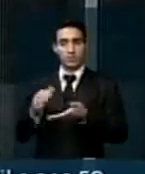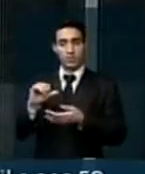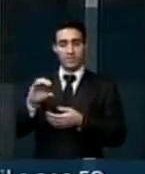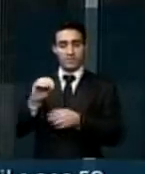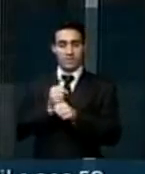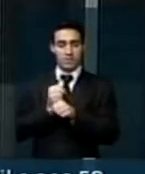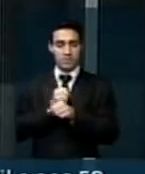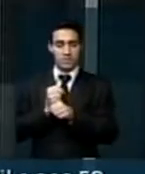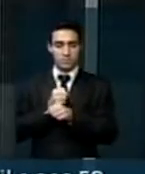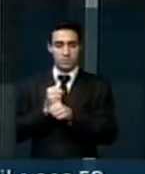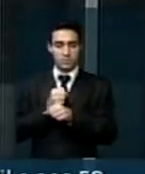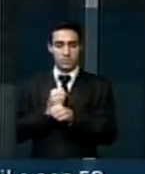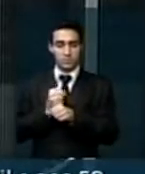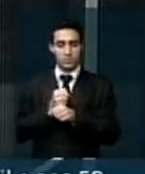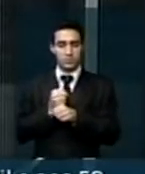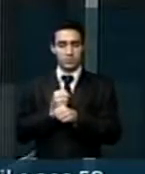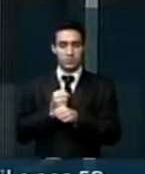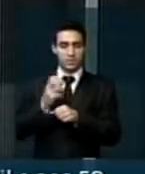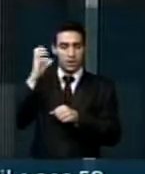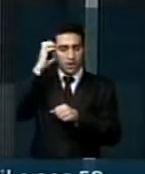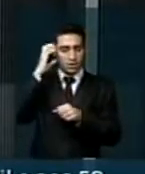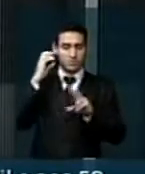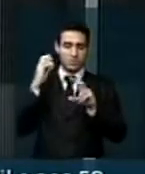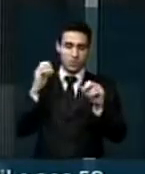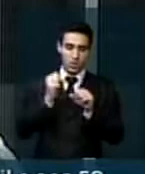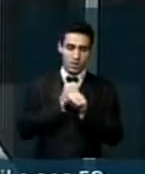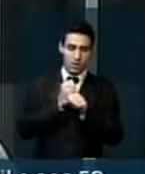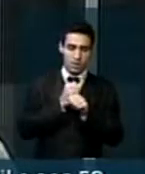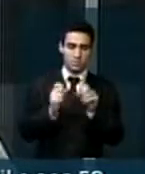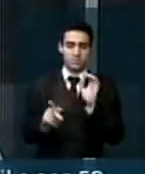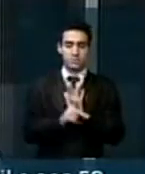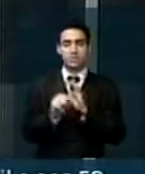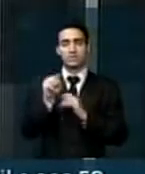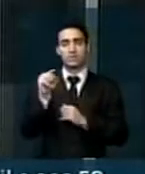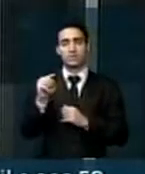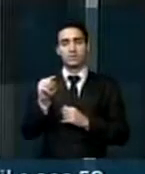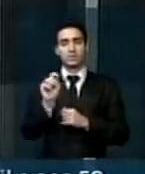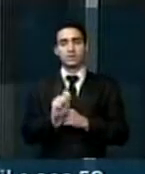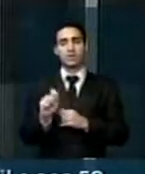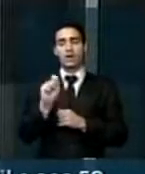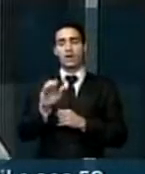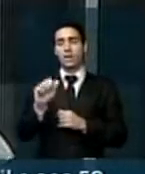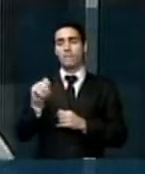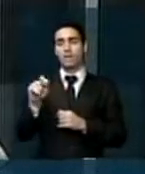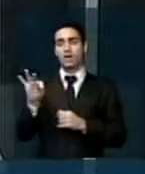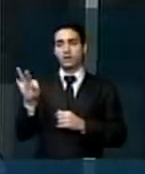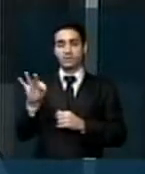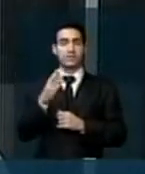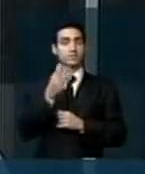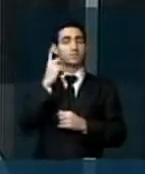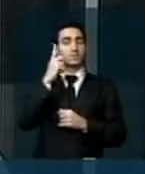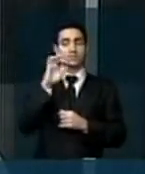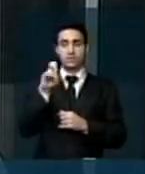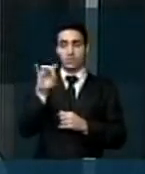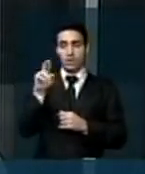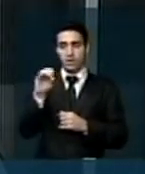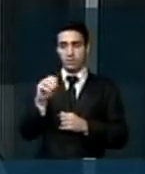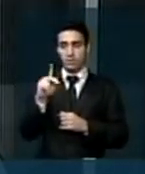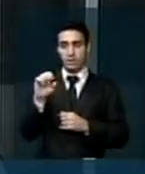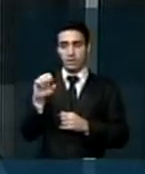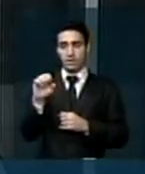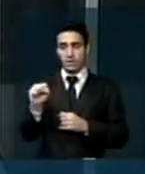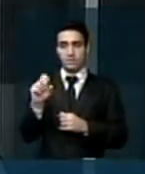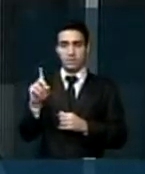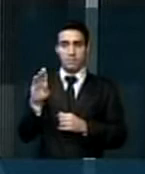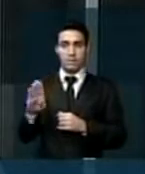anos do rádio, 50 anos da Associação Brasileira de Emissoras de Rádio e Televisão, meu caro deputado Eduardo Gomes, do PSDB,